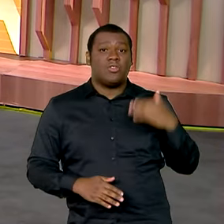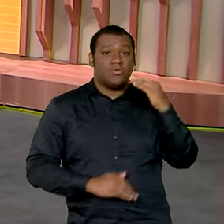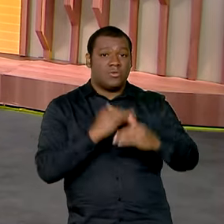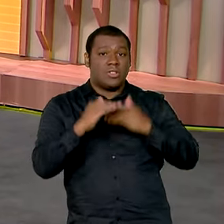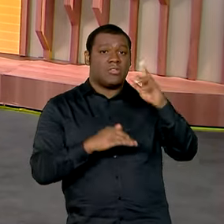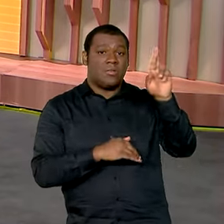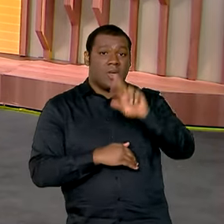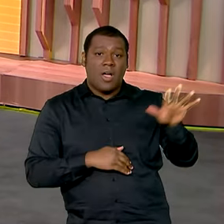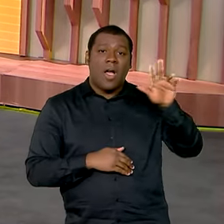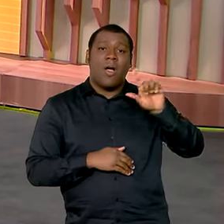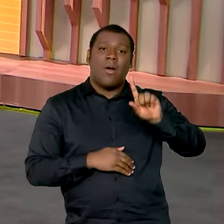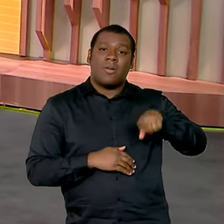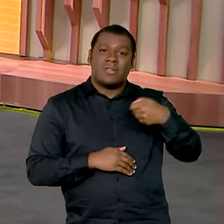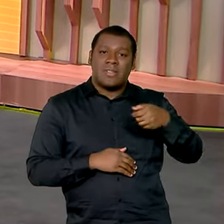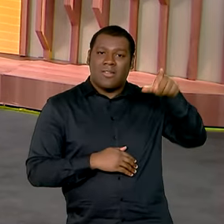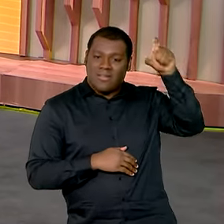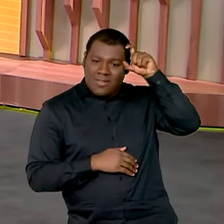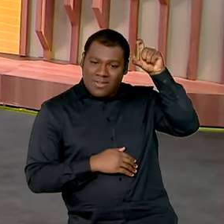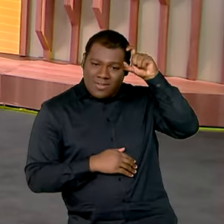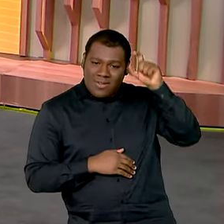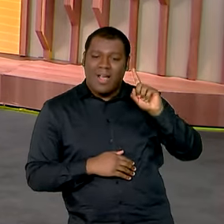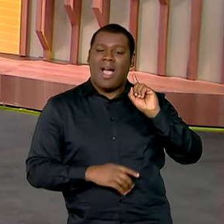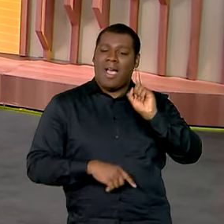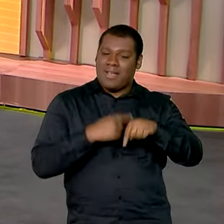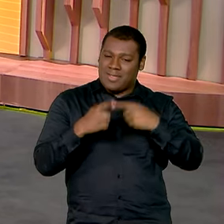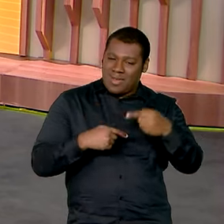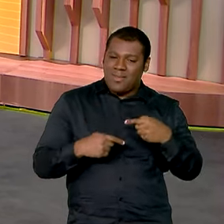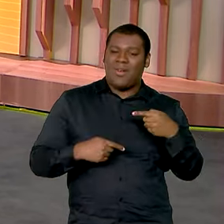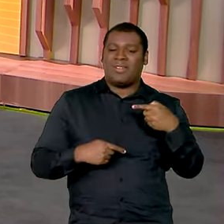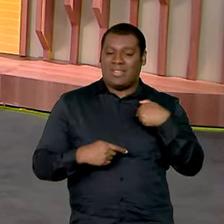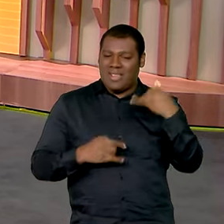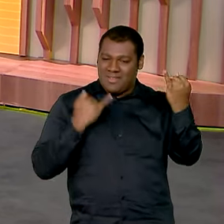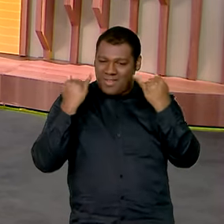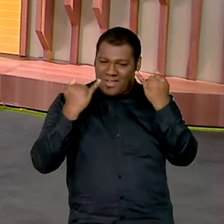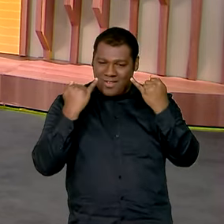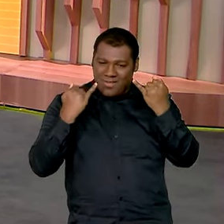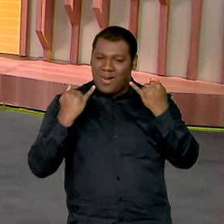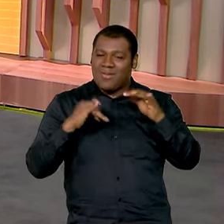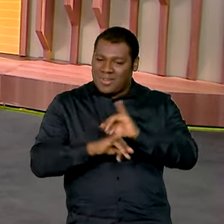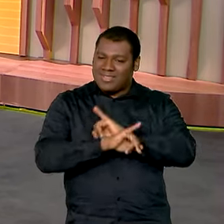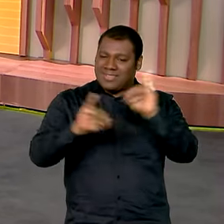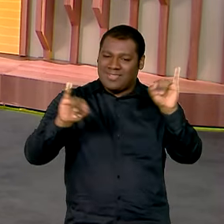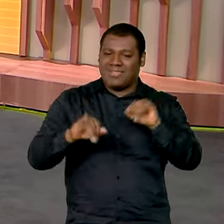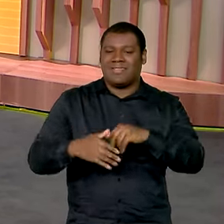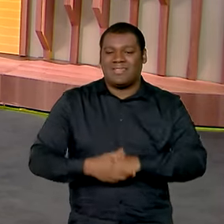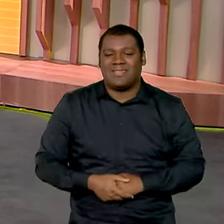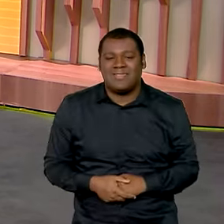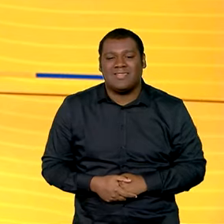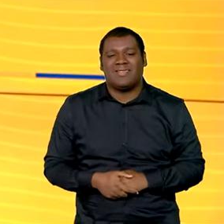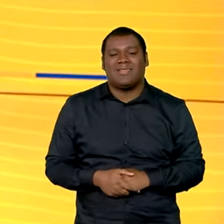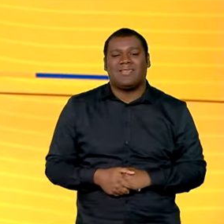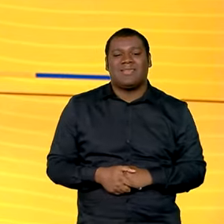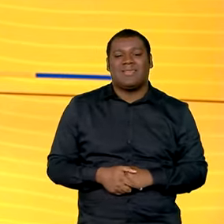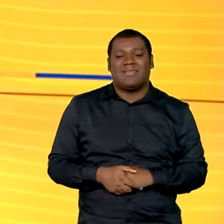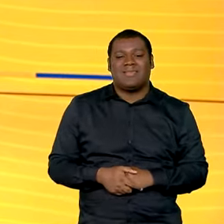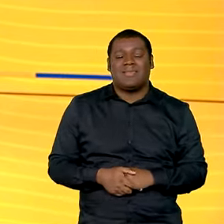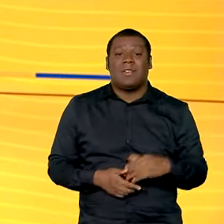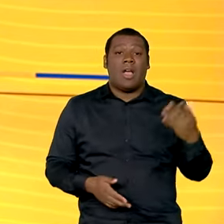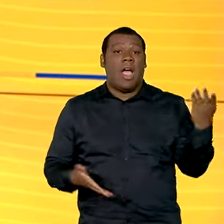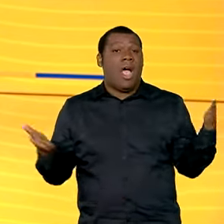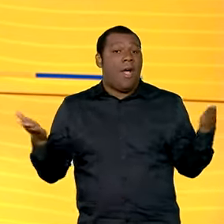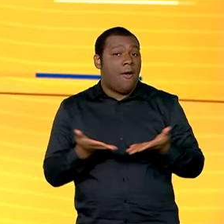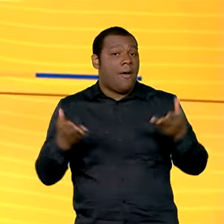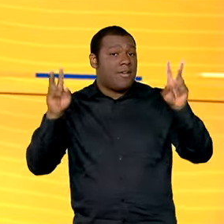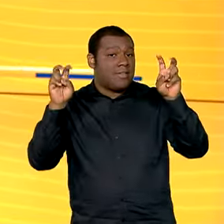Desenvolvimento Regional Valdez Góes então eu volto para te contar para a gente fazer os destaques aqui da entrevista Obrigada eu te espero combinado Turismo